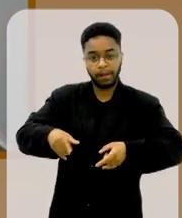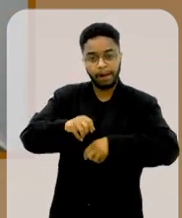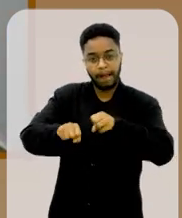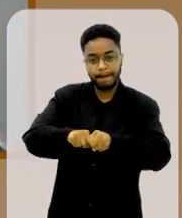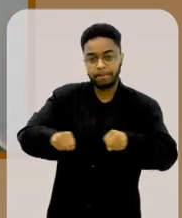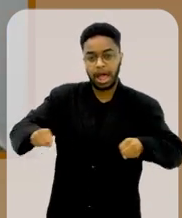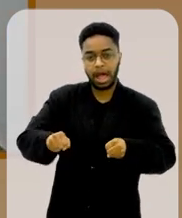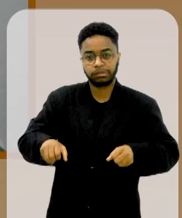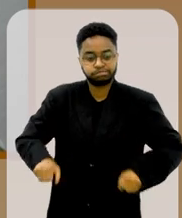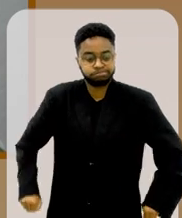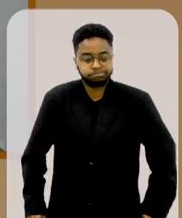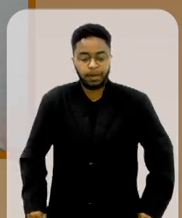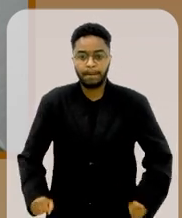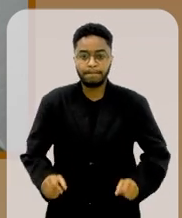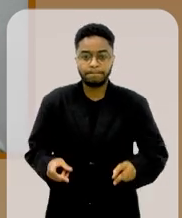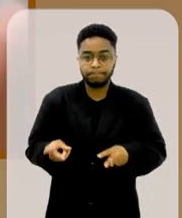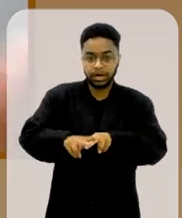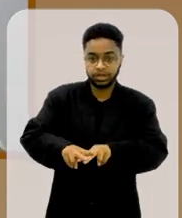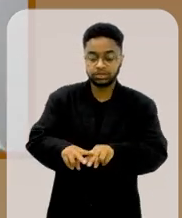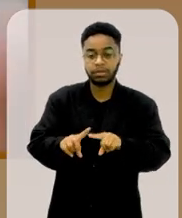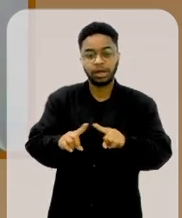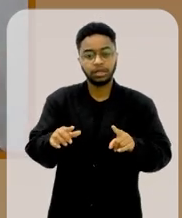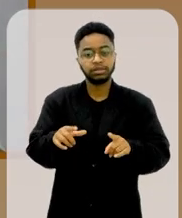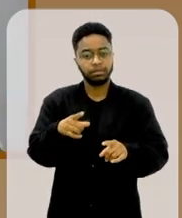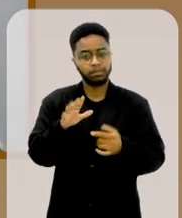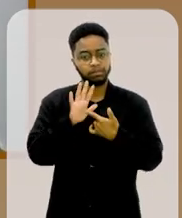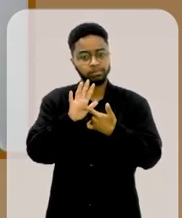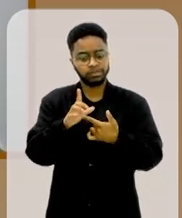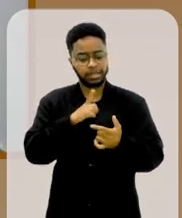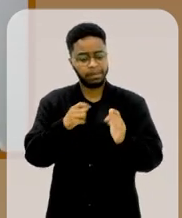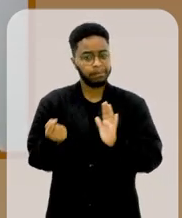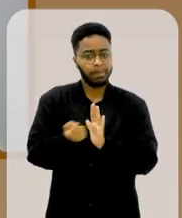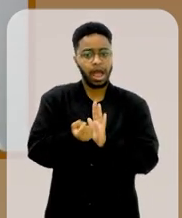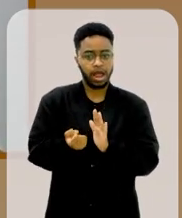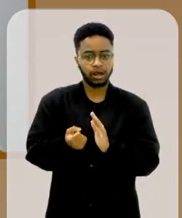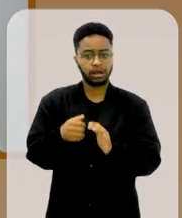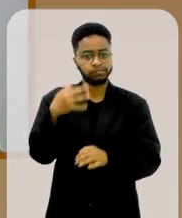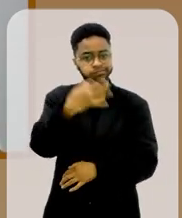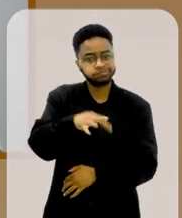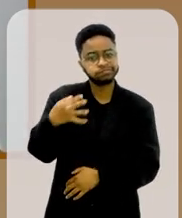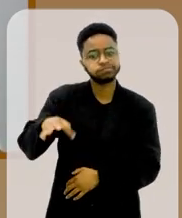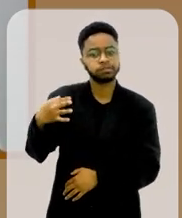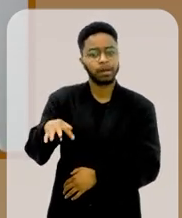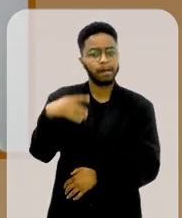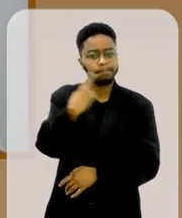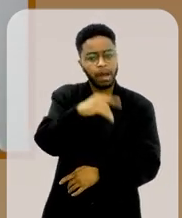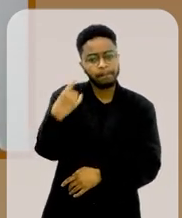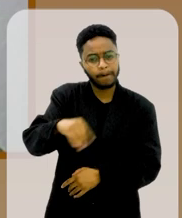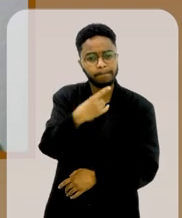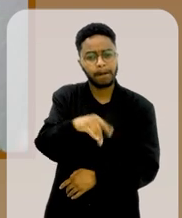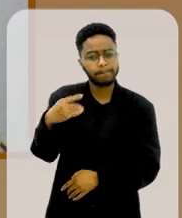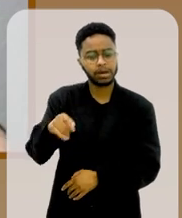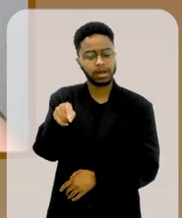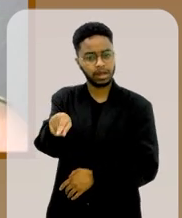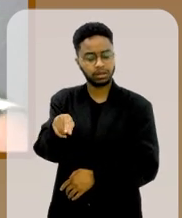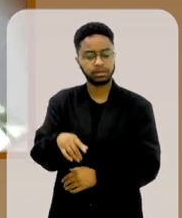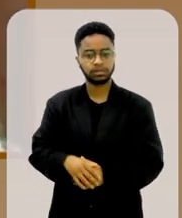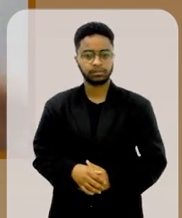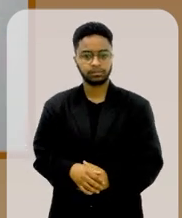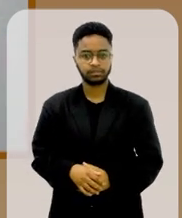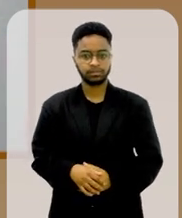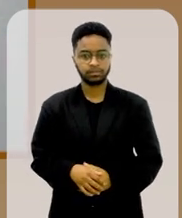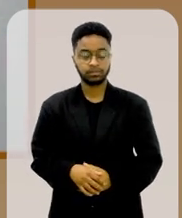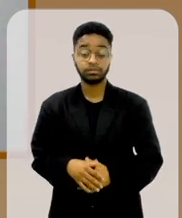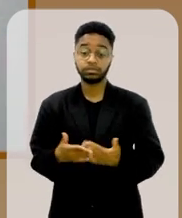sofrendo e cheia de sofrimentos físicos, Com agressões e